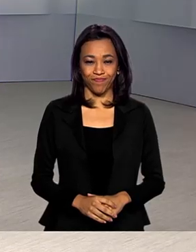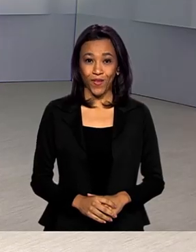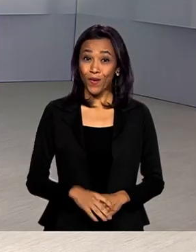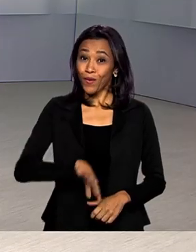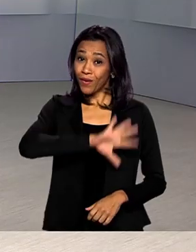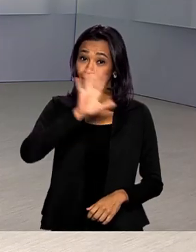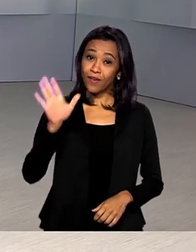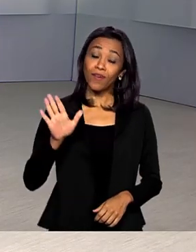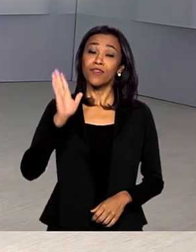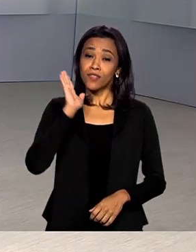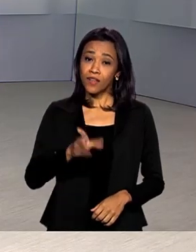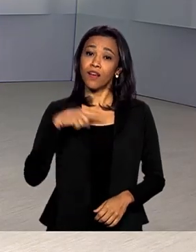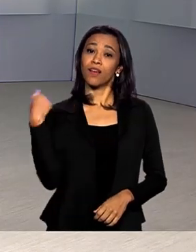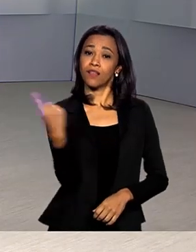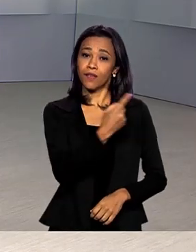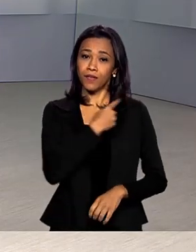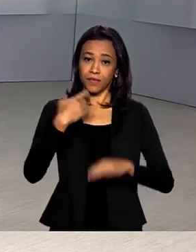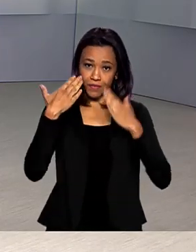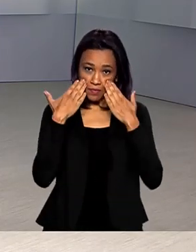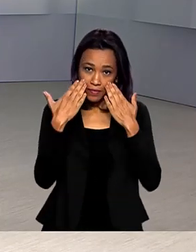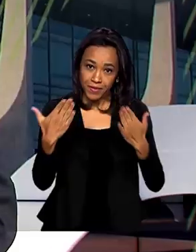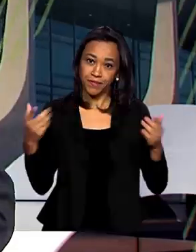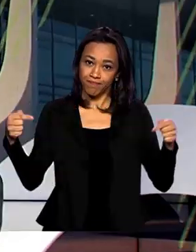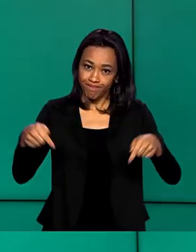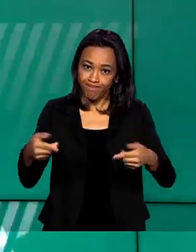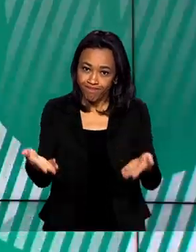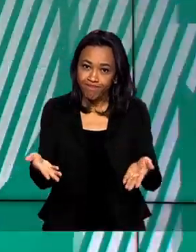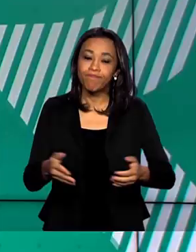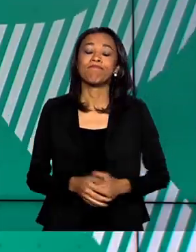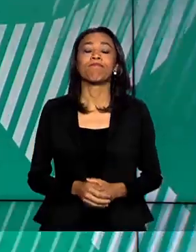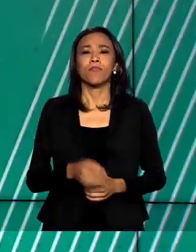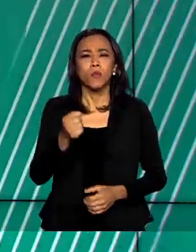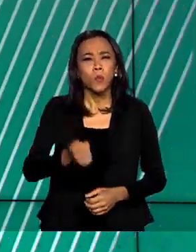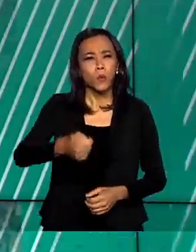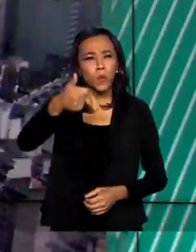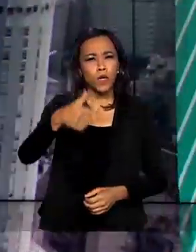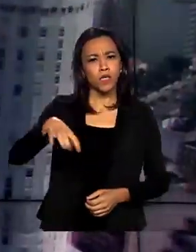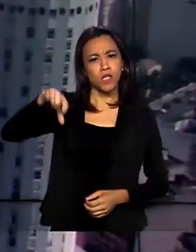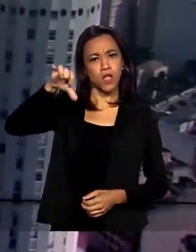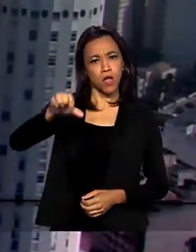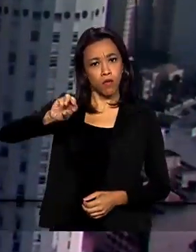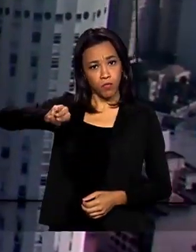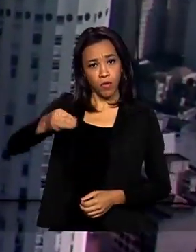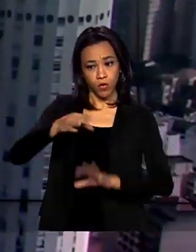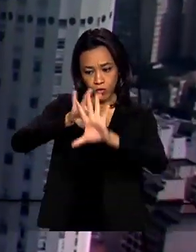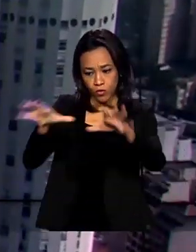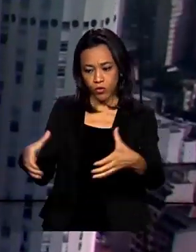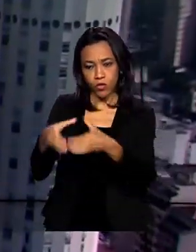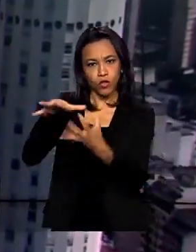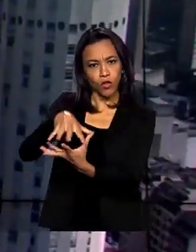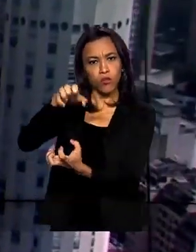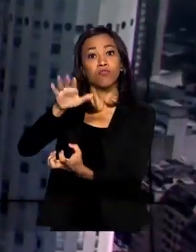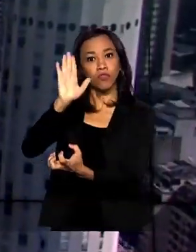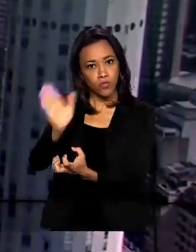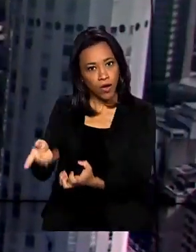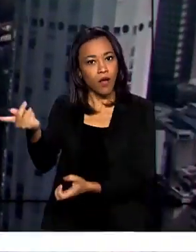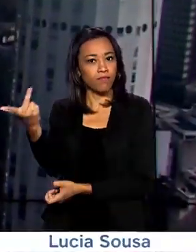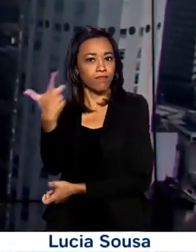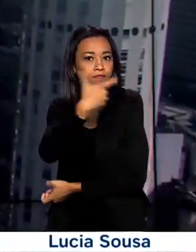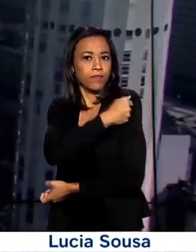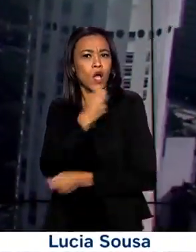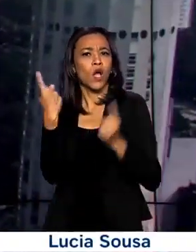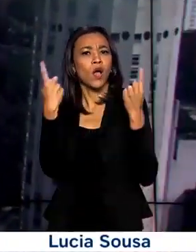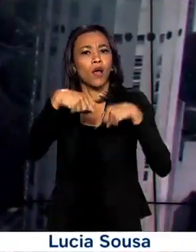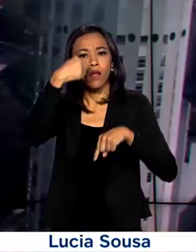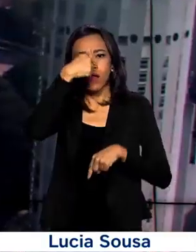Olá, já estamos no ar com o governo agora. Quase 9 milhões de idosos já foram vacinados contra a